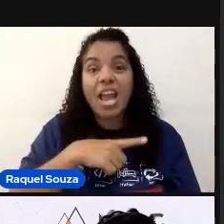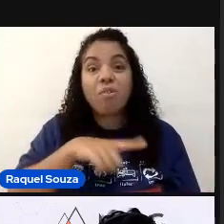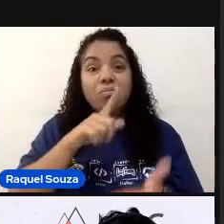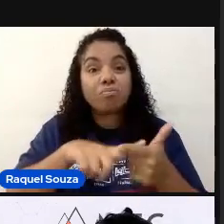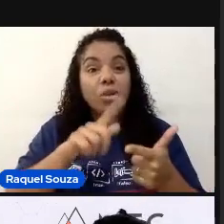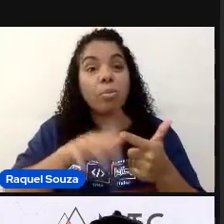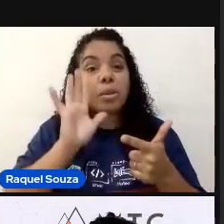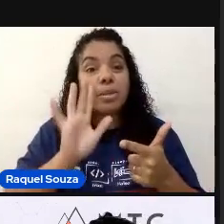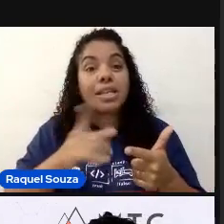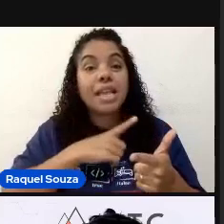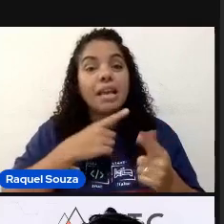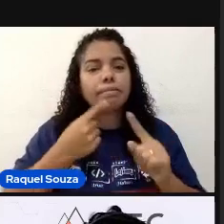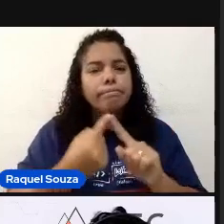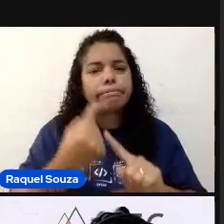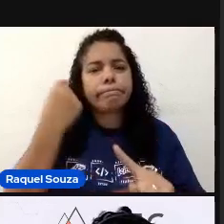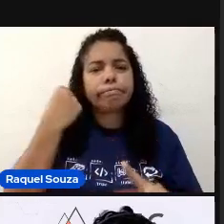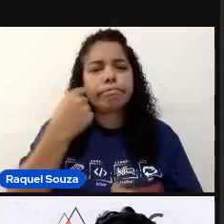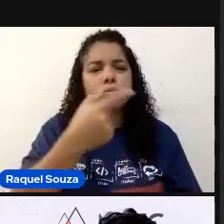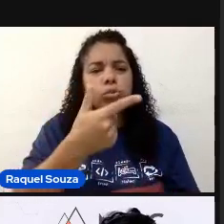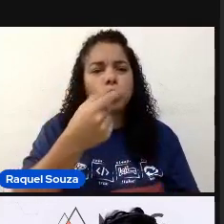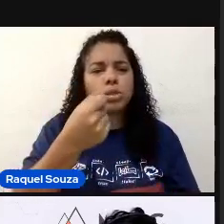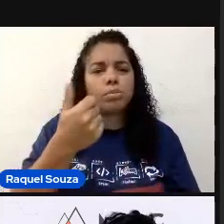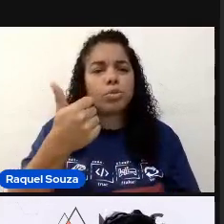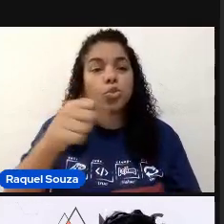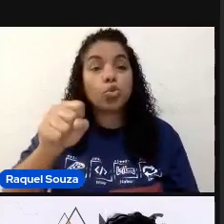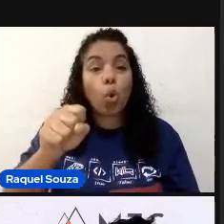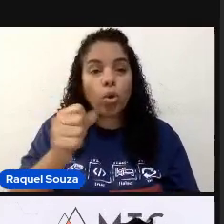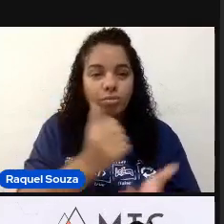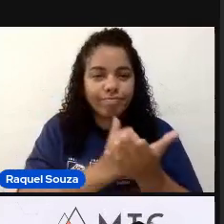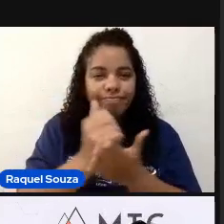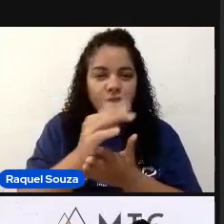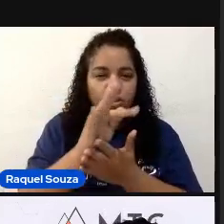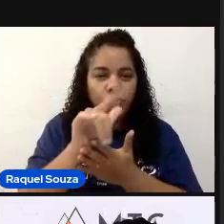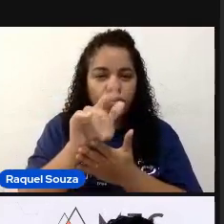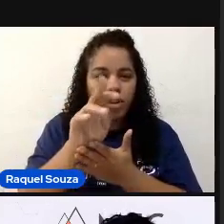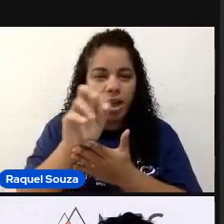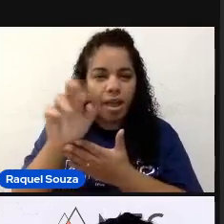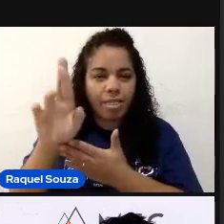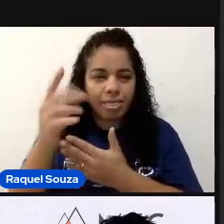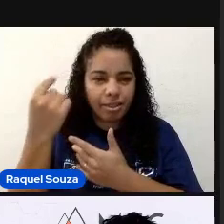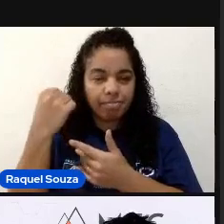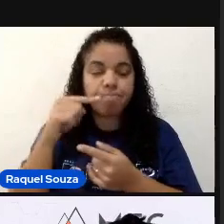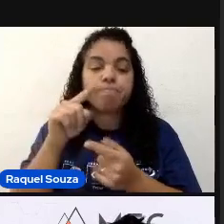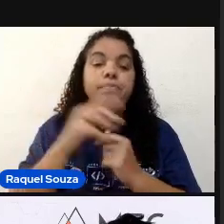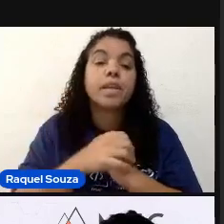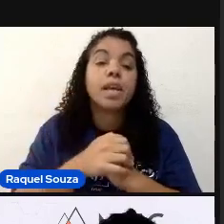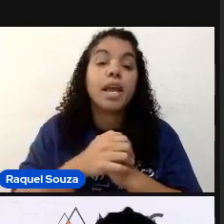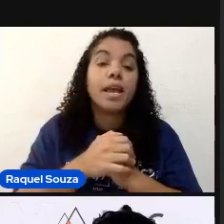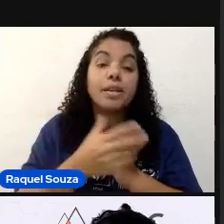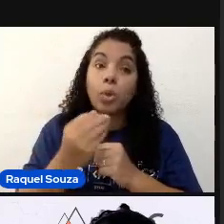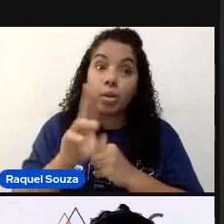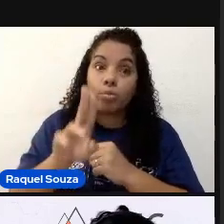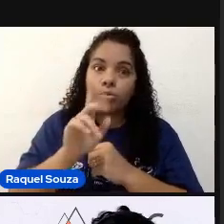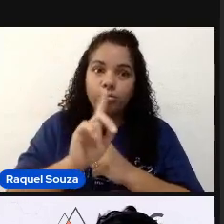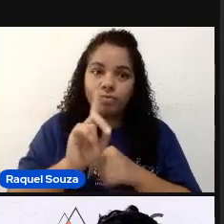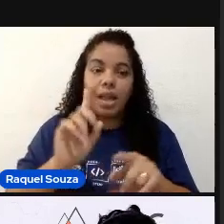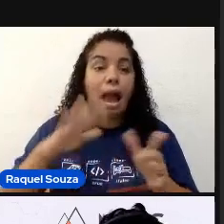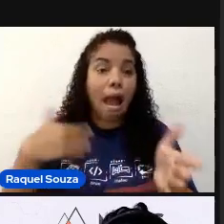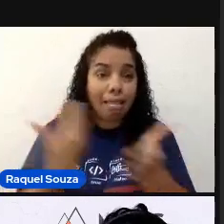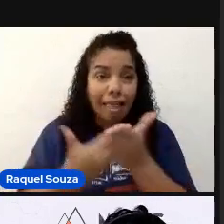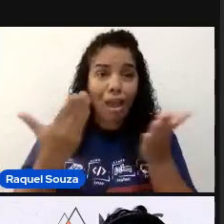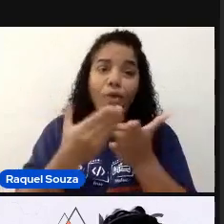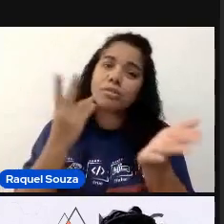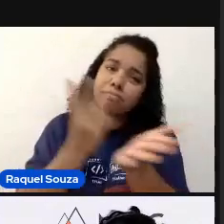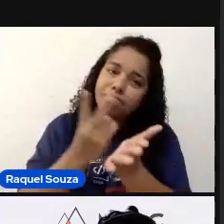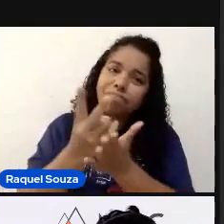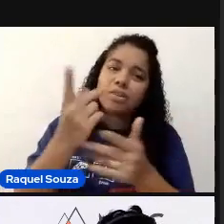2018. Os primórdios aí do Flutter. Quando ainda não era tão usado. E existe até hoje. Ele perdura. Ele está.